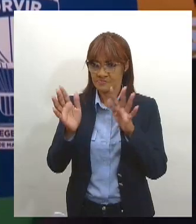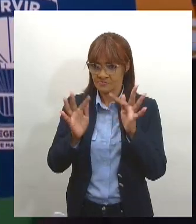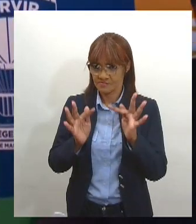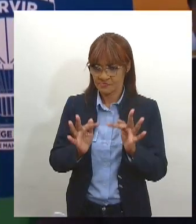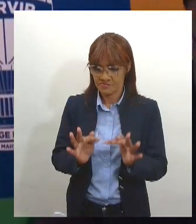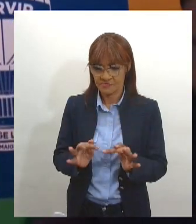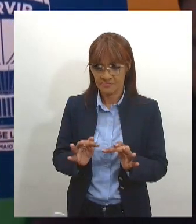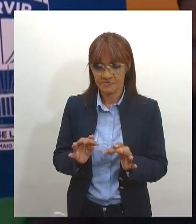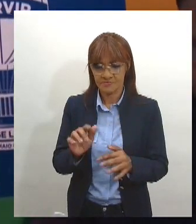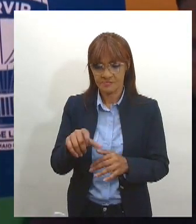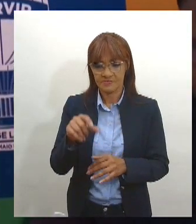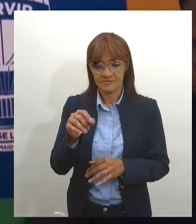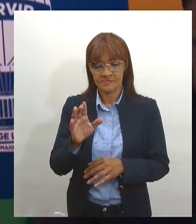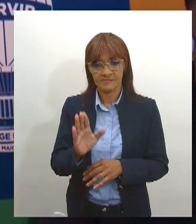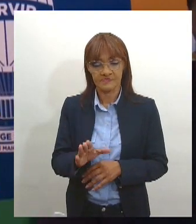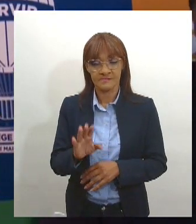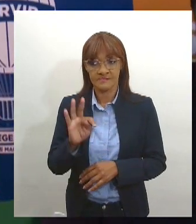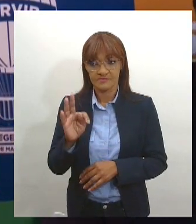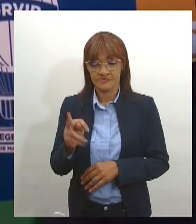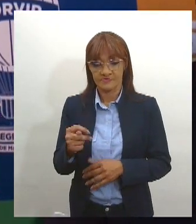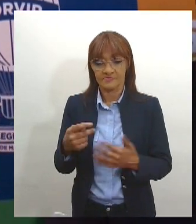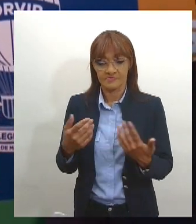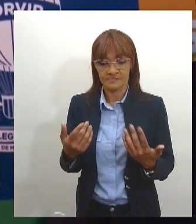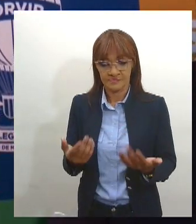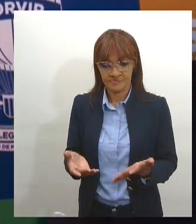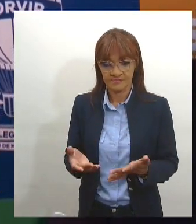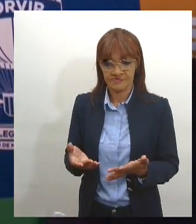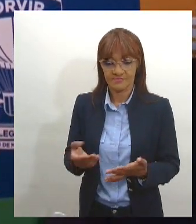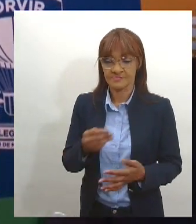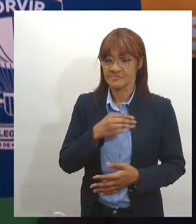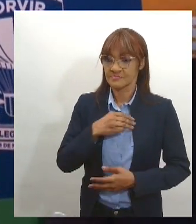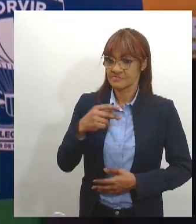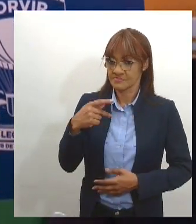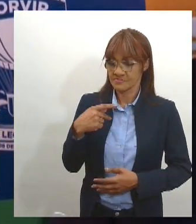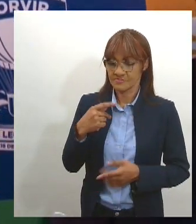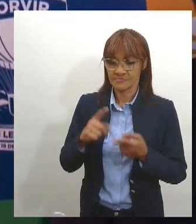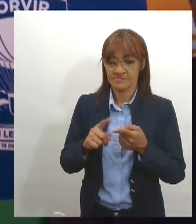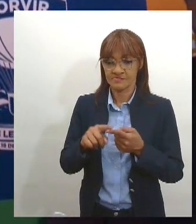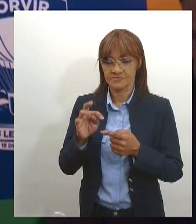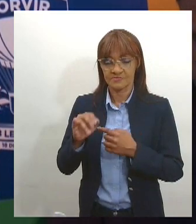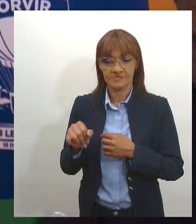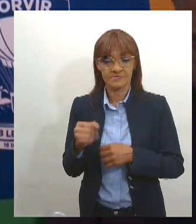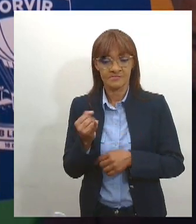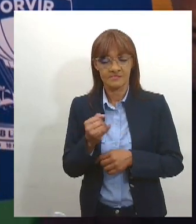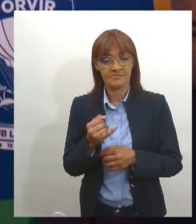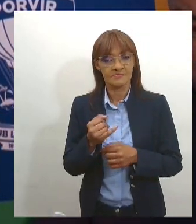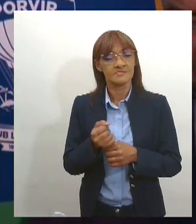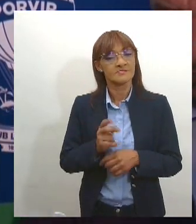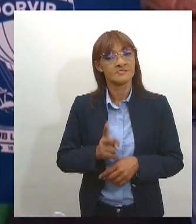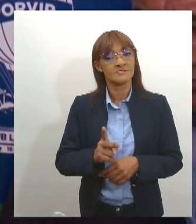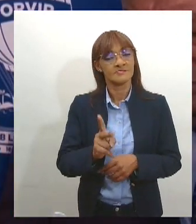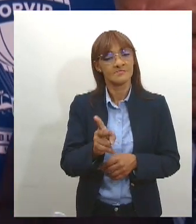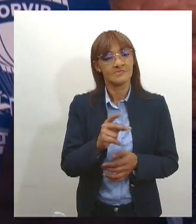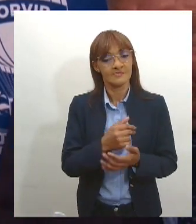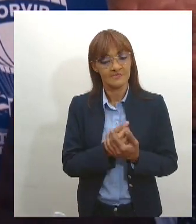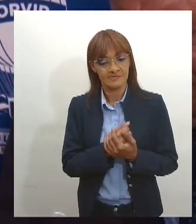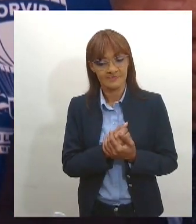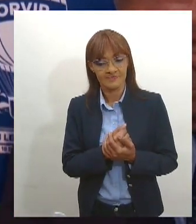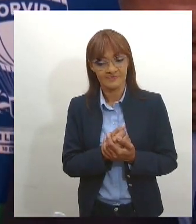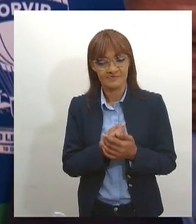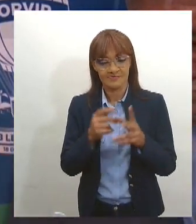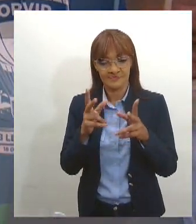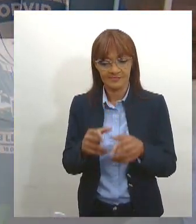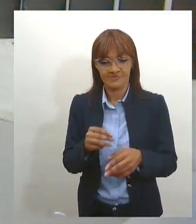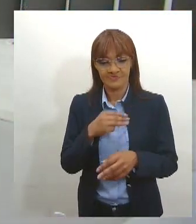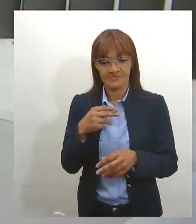unanimidade no Ministério Público unanimidade também no TJ e a gente espera que agora ele contribua mais ainda como ele contribui no Ministério Público agora no TJ.